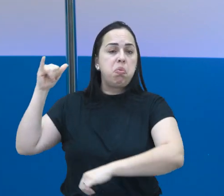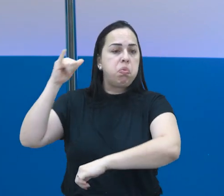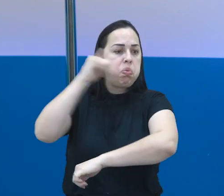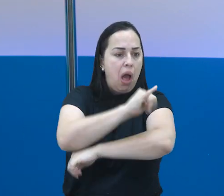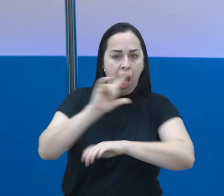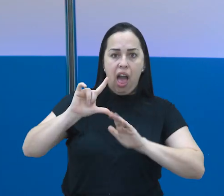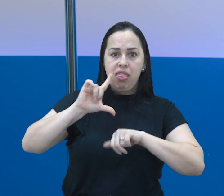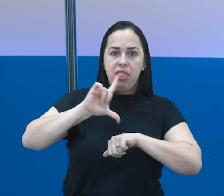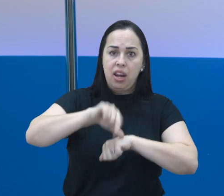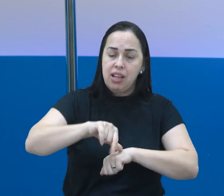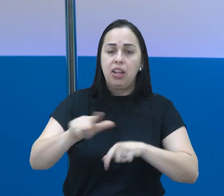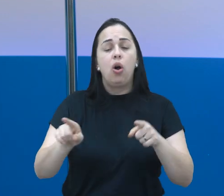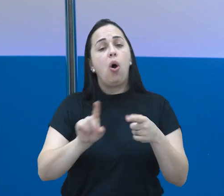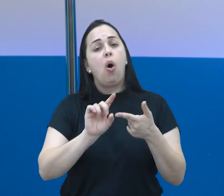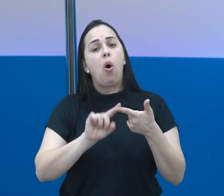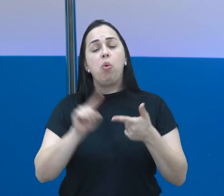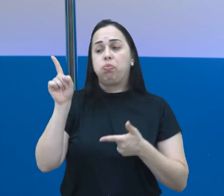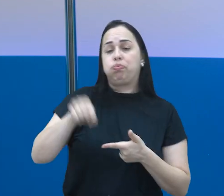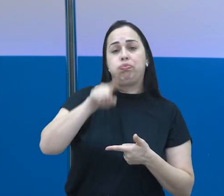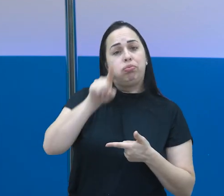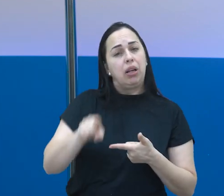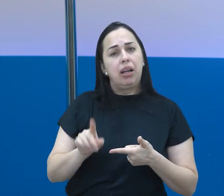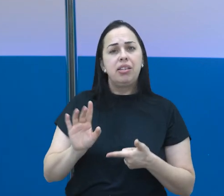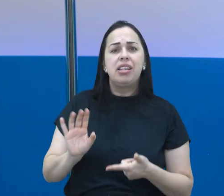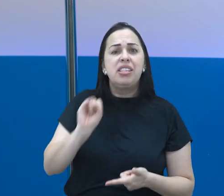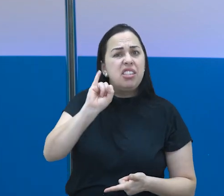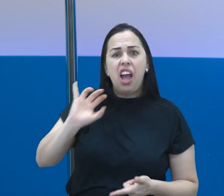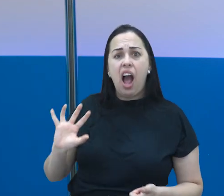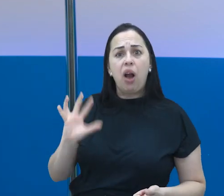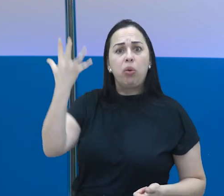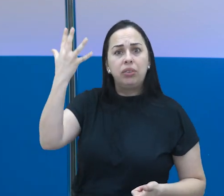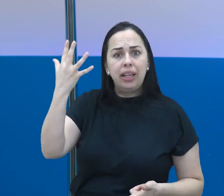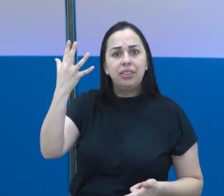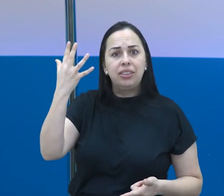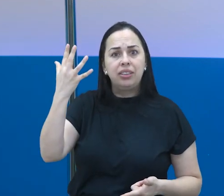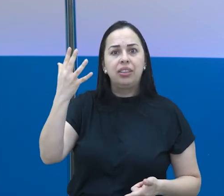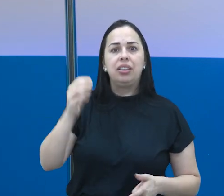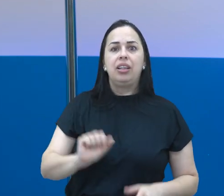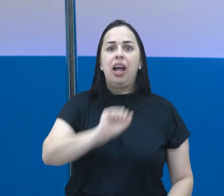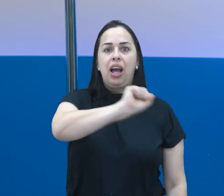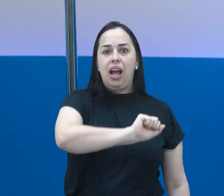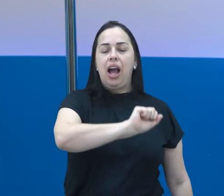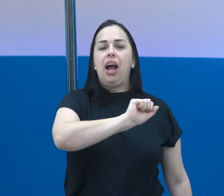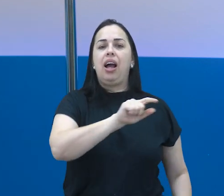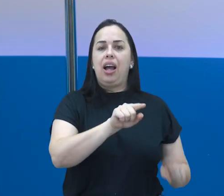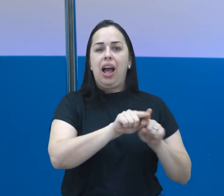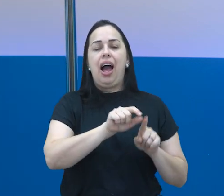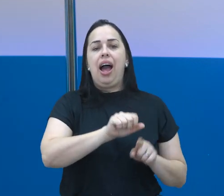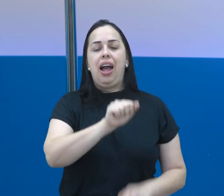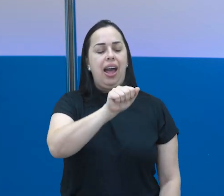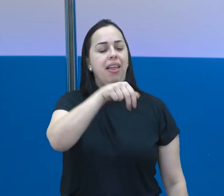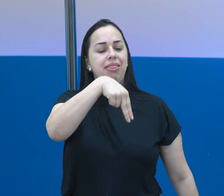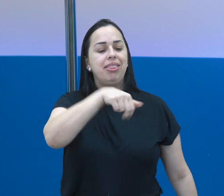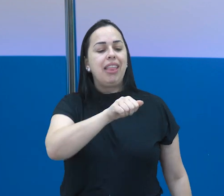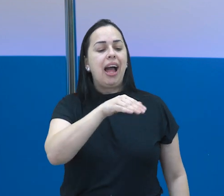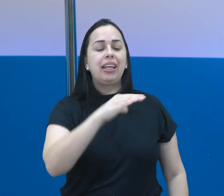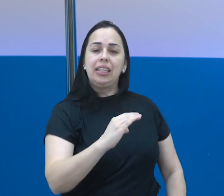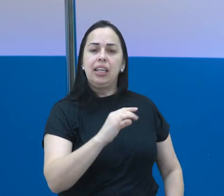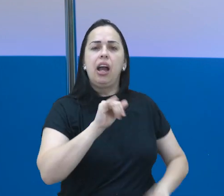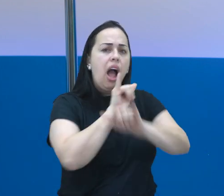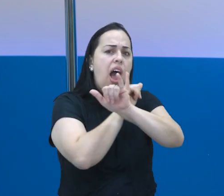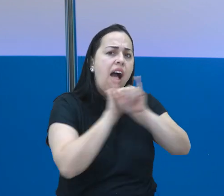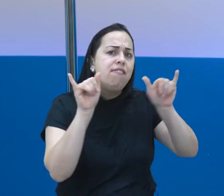voo seja atrasado ou até mesmo cancelado. Quando isso acontece, a Agência Nacional de Aviação Civil, a ANAC,